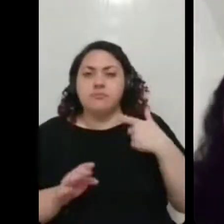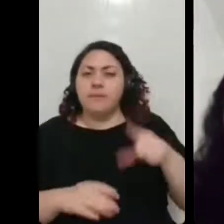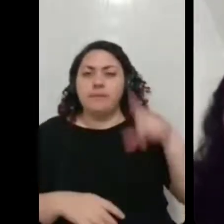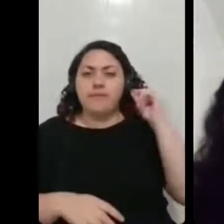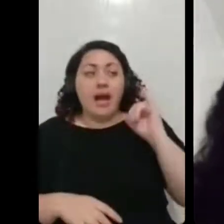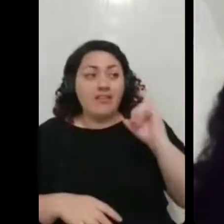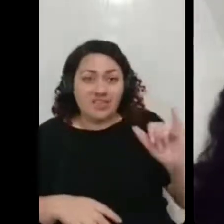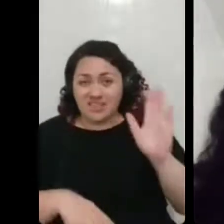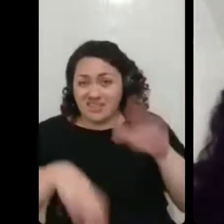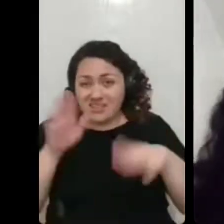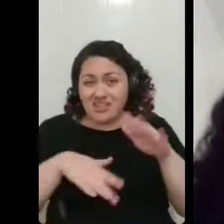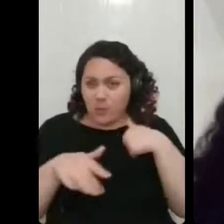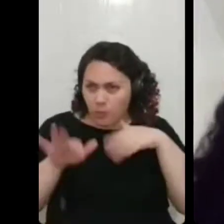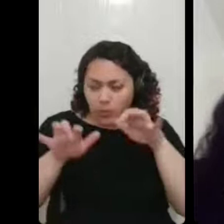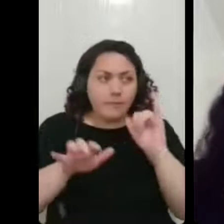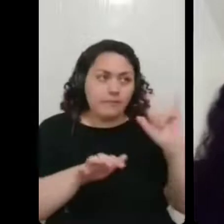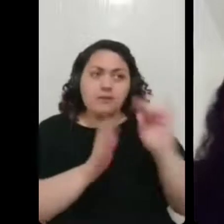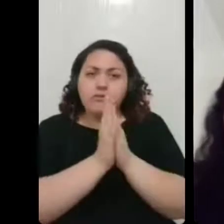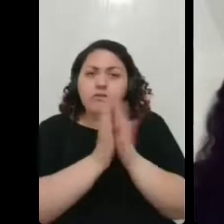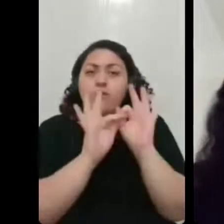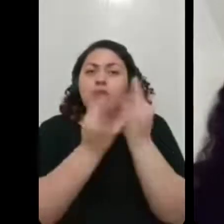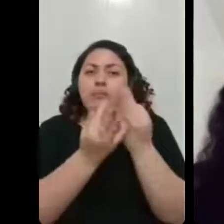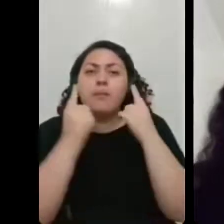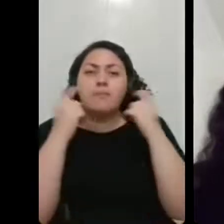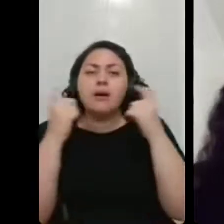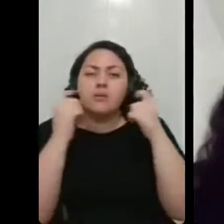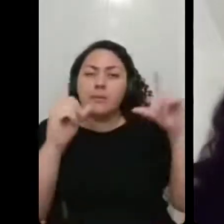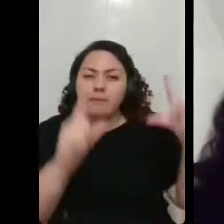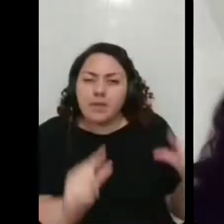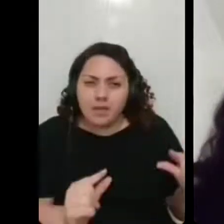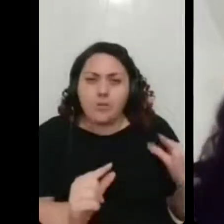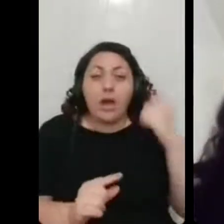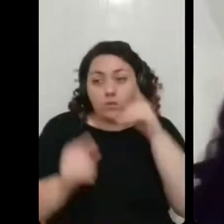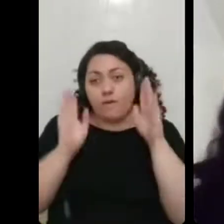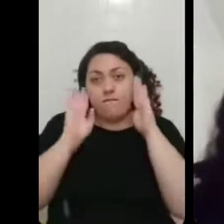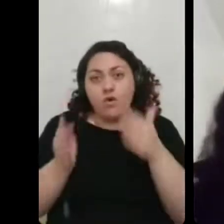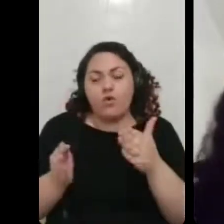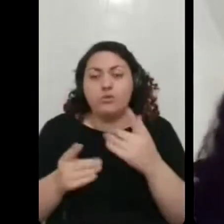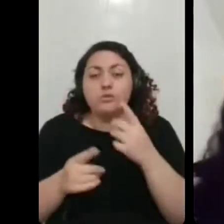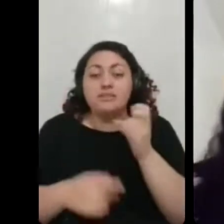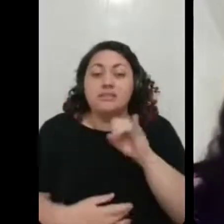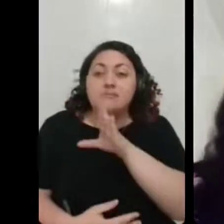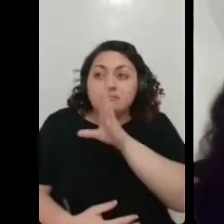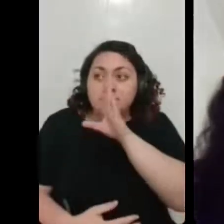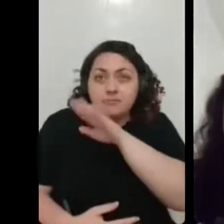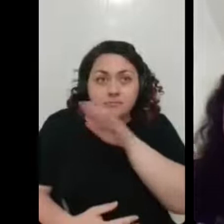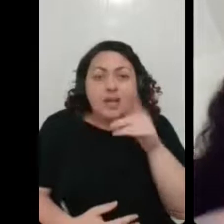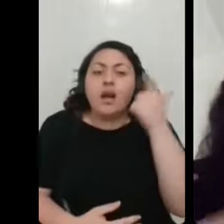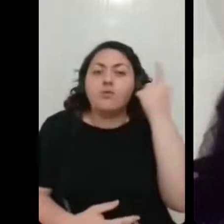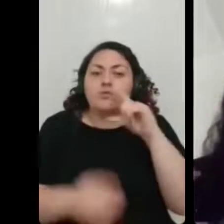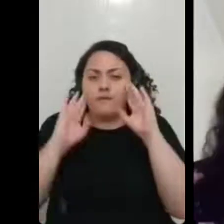os meus familiares, assim, evitar de fazer barulho, se possível, né? E isso tem me ajudado, assim, o silêncio a manter o foco. Mas,